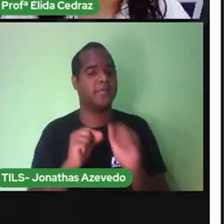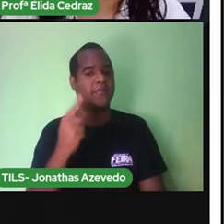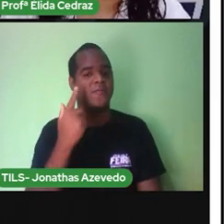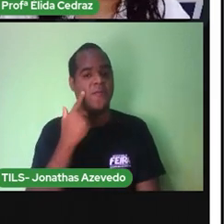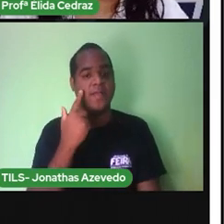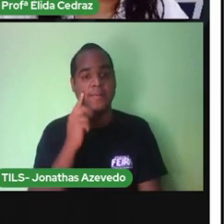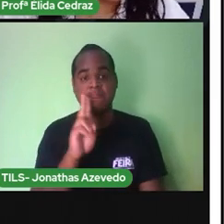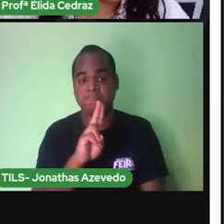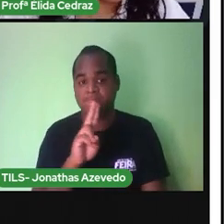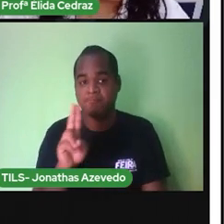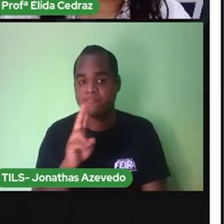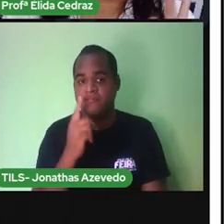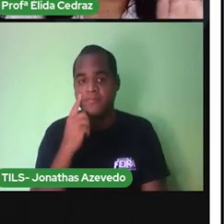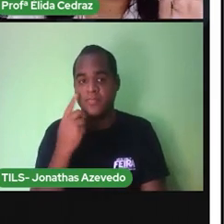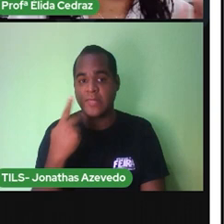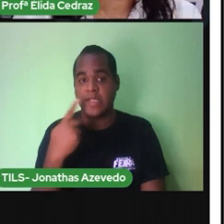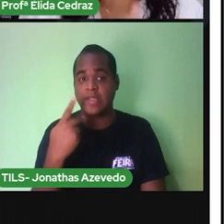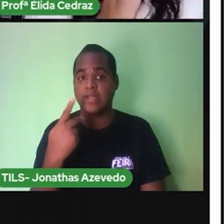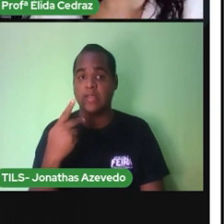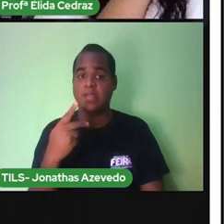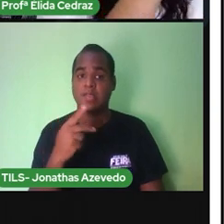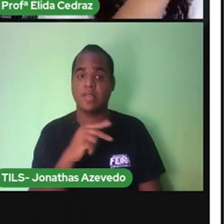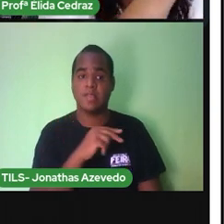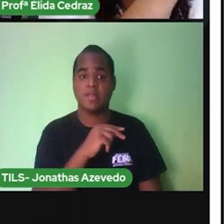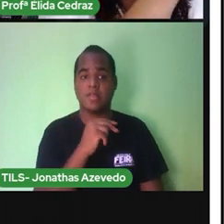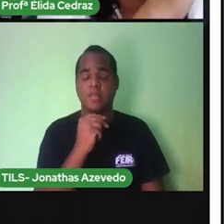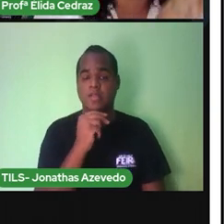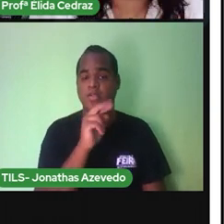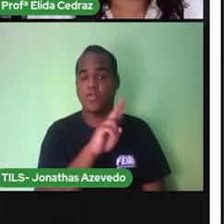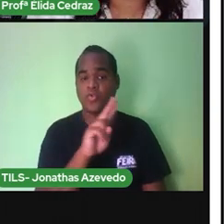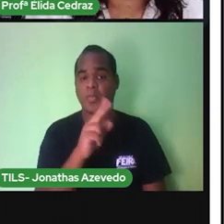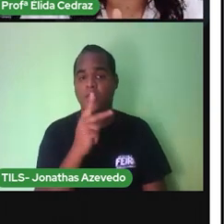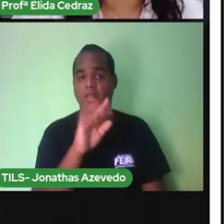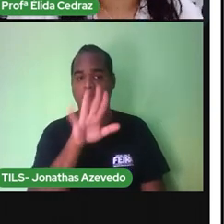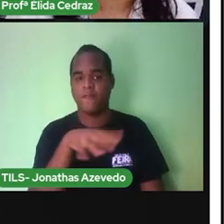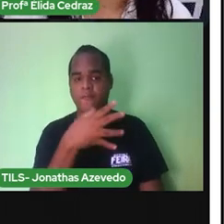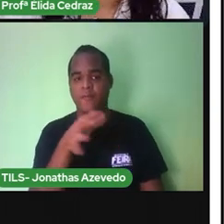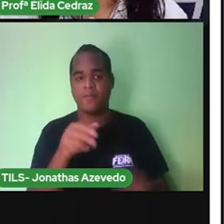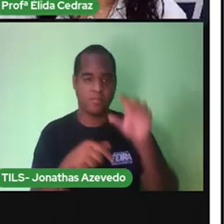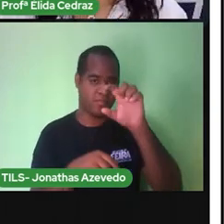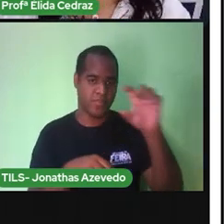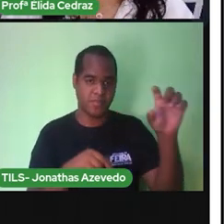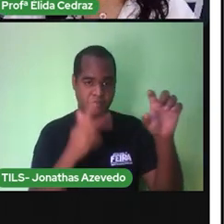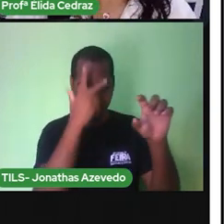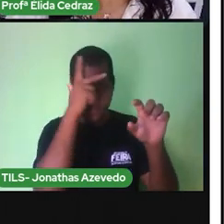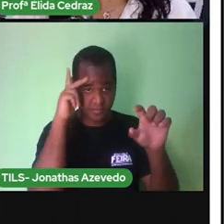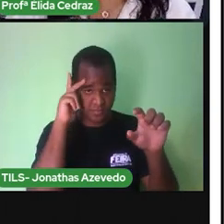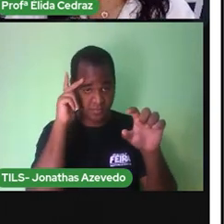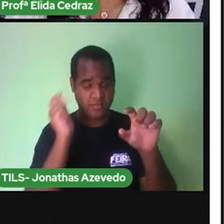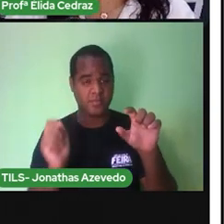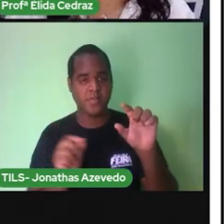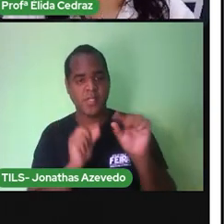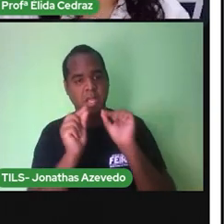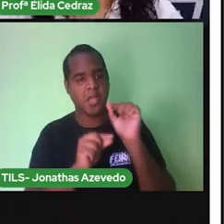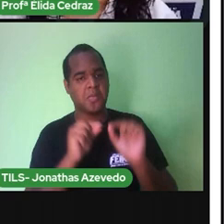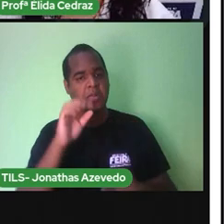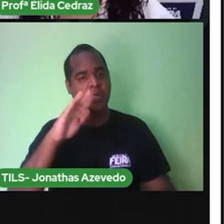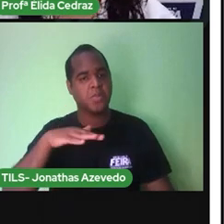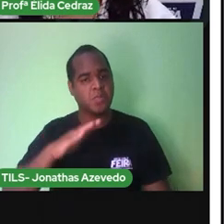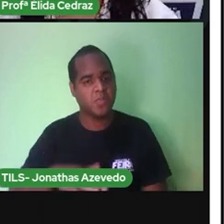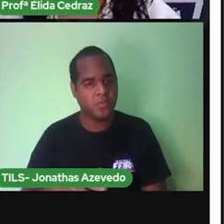O grau Do parentesco Que está ali Na coluna De pessoas E quem é A mais baixa?